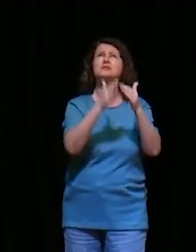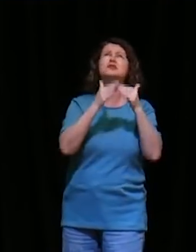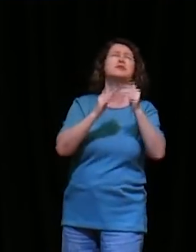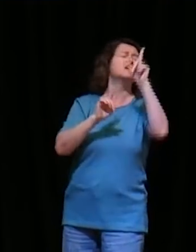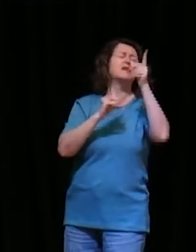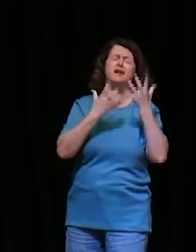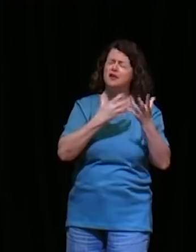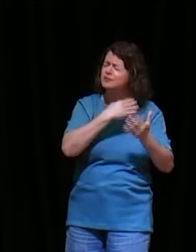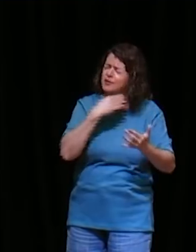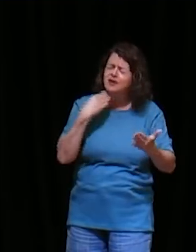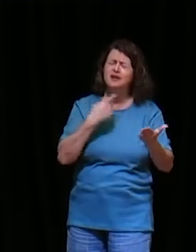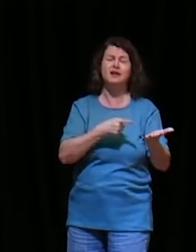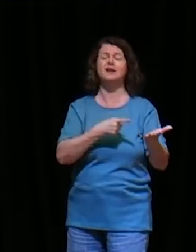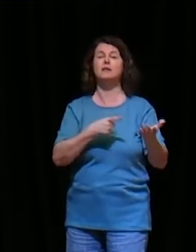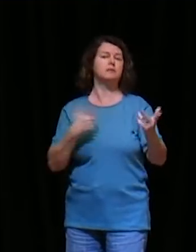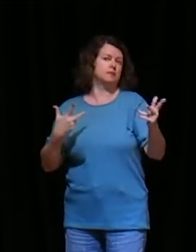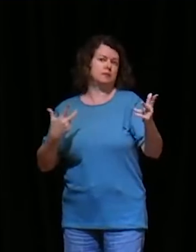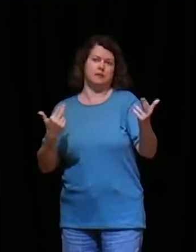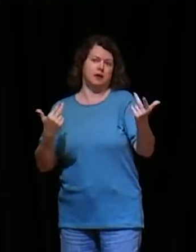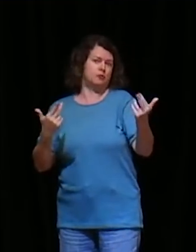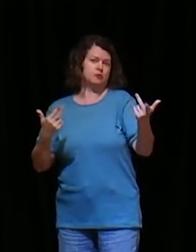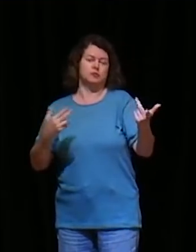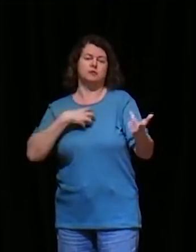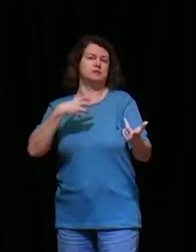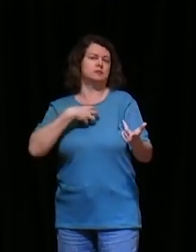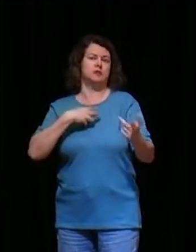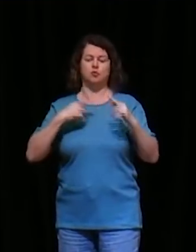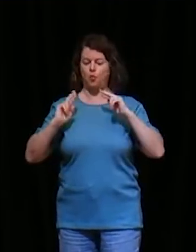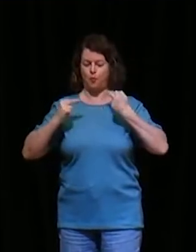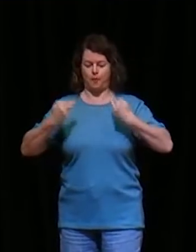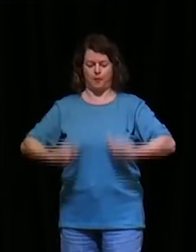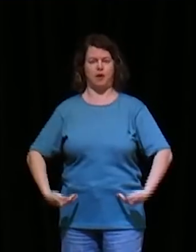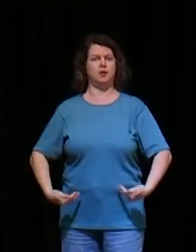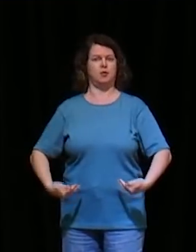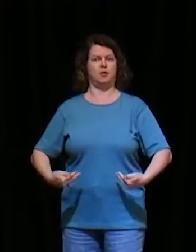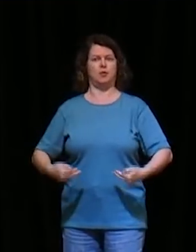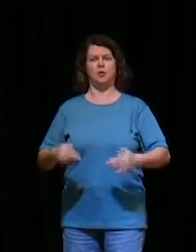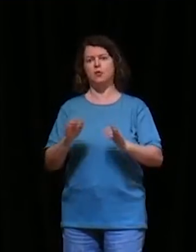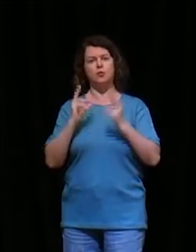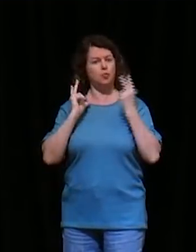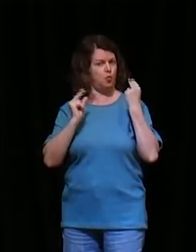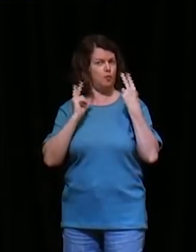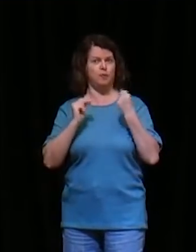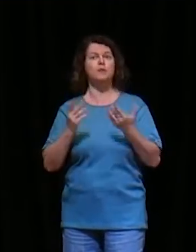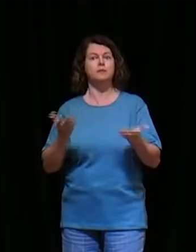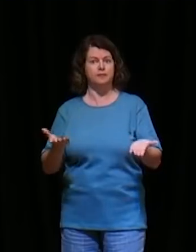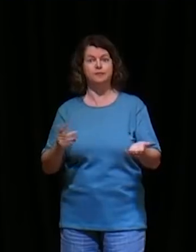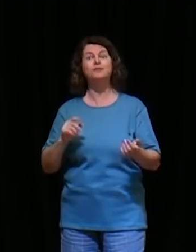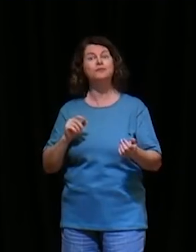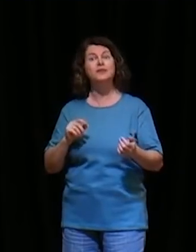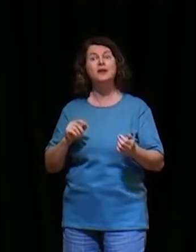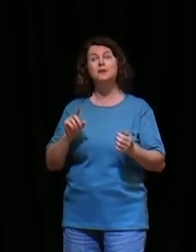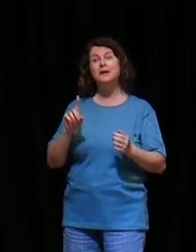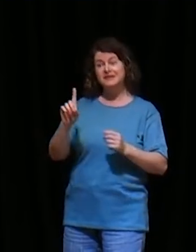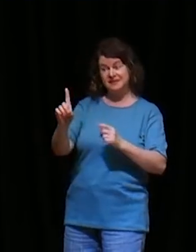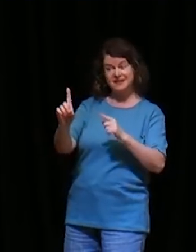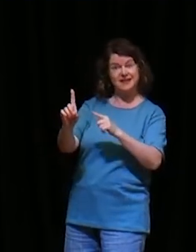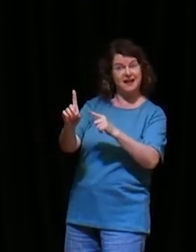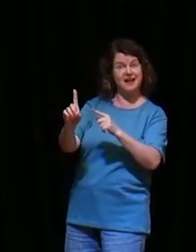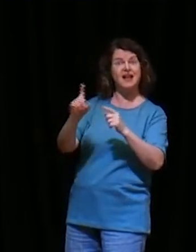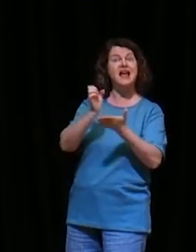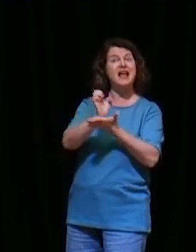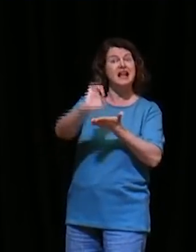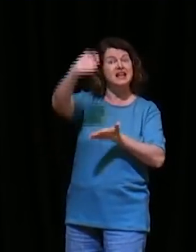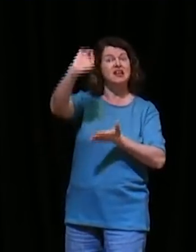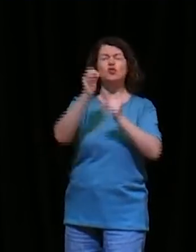tem assim, o mesmo temperamento que um ser humano comum, como eu, você e tem, mas ele orou a Deus para que não chovesse, para